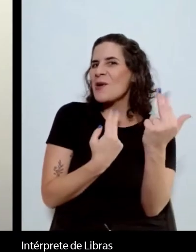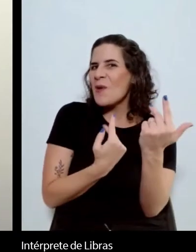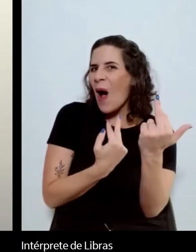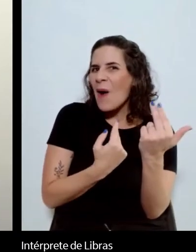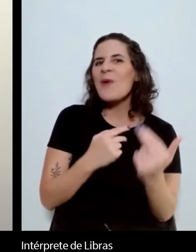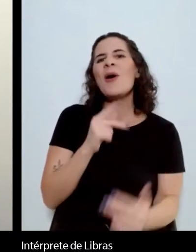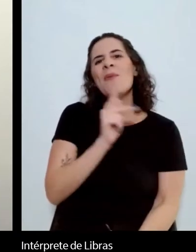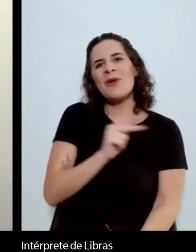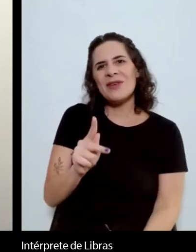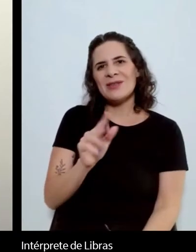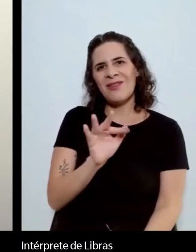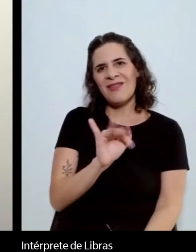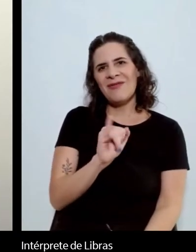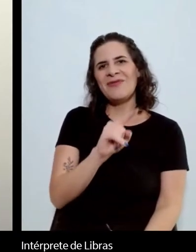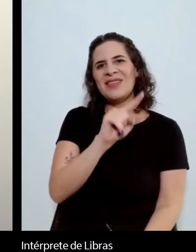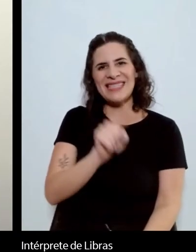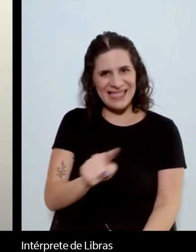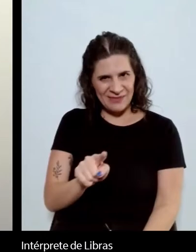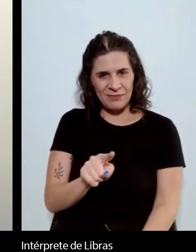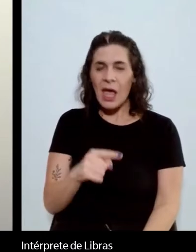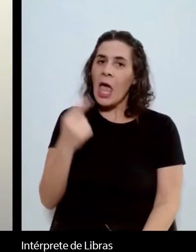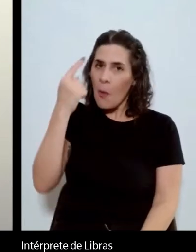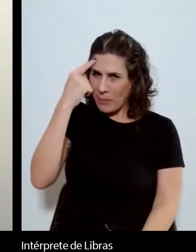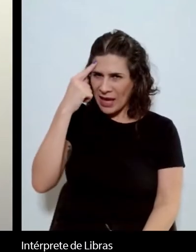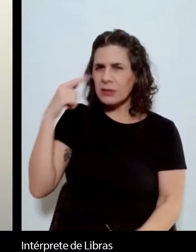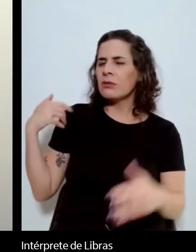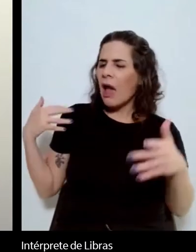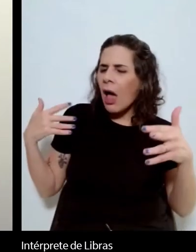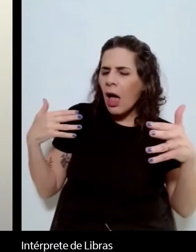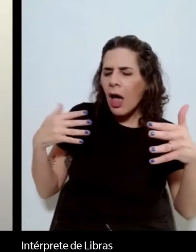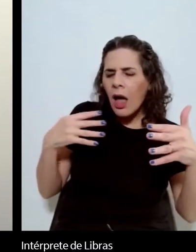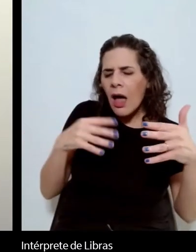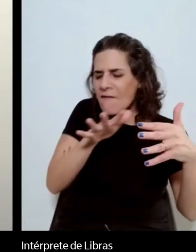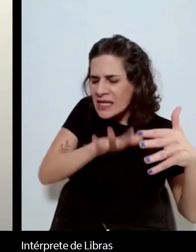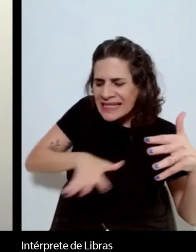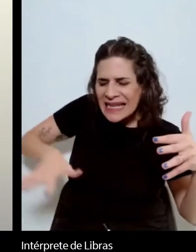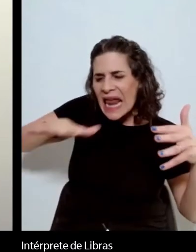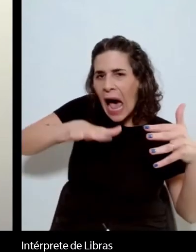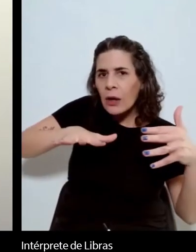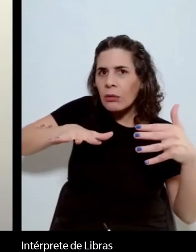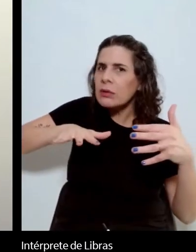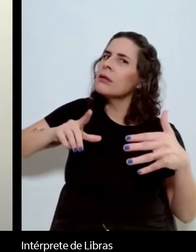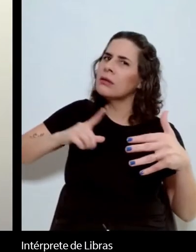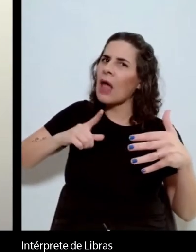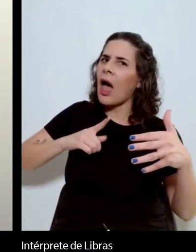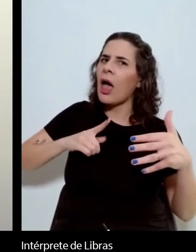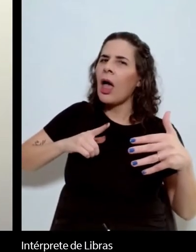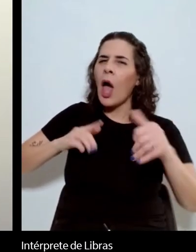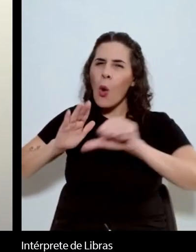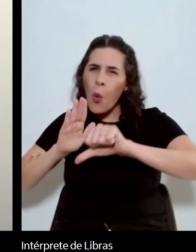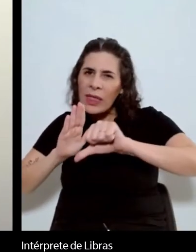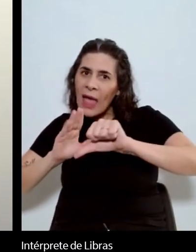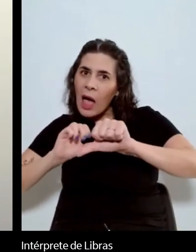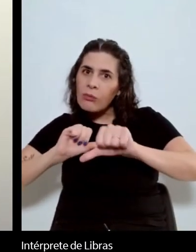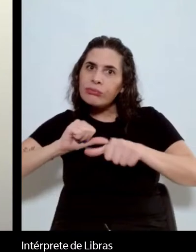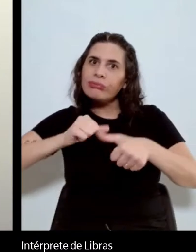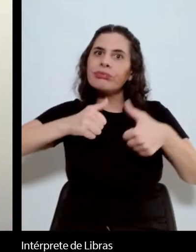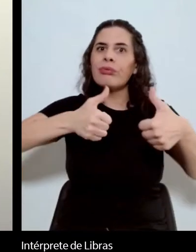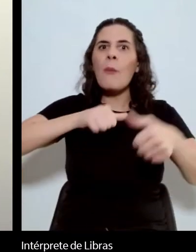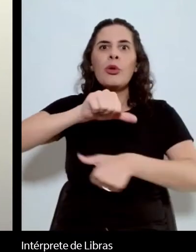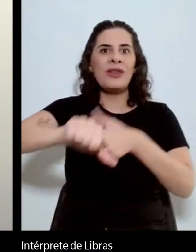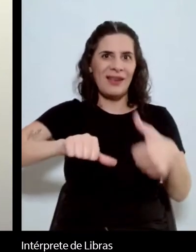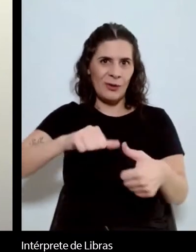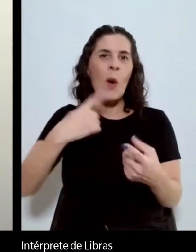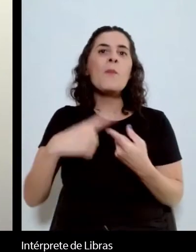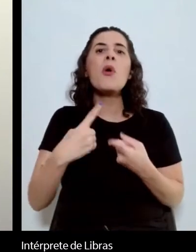panorama está mudando e um bom sinal de que esse panorama está mudando são essas novas traduções dos romances e